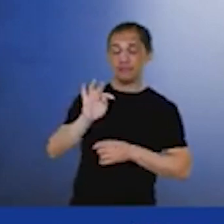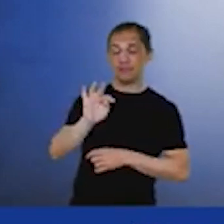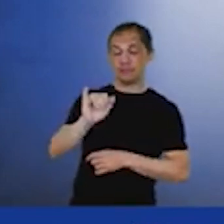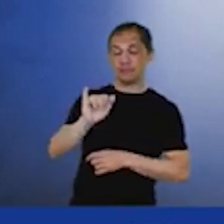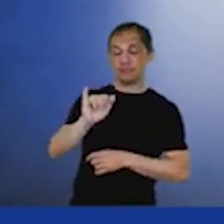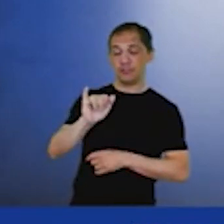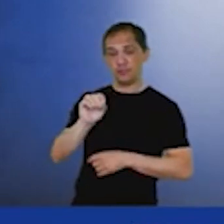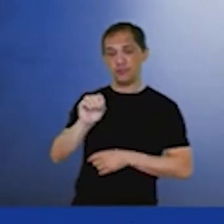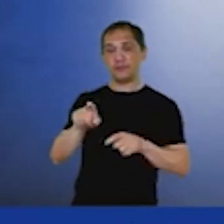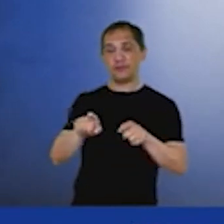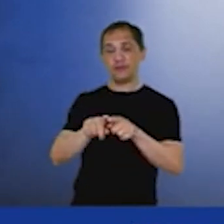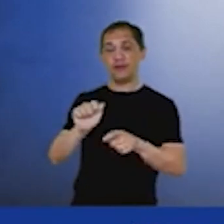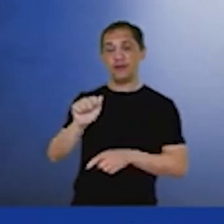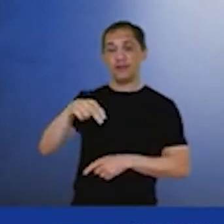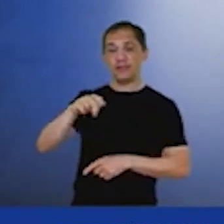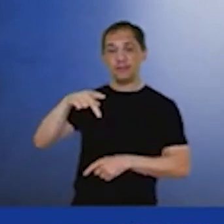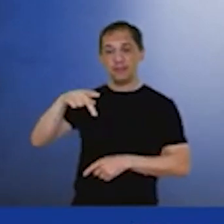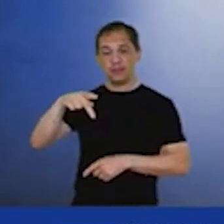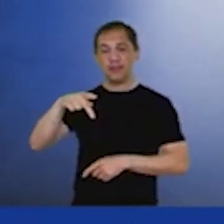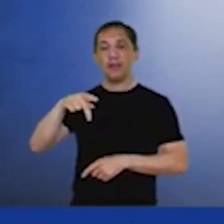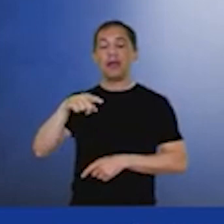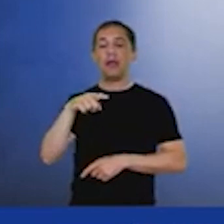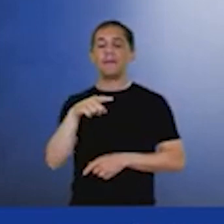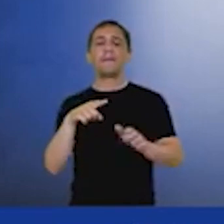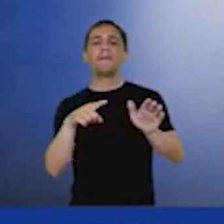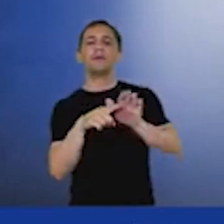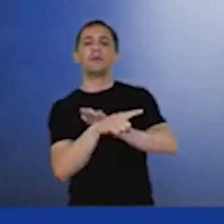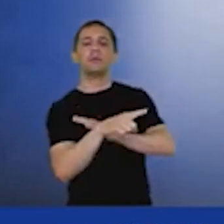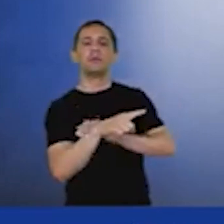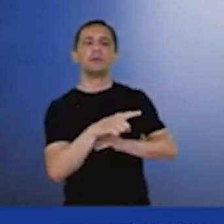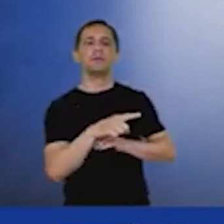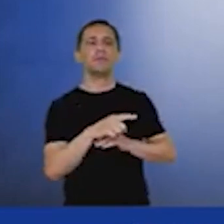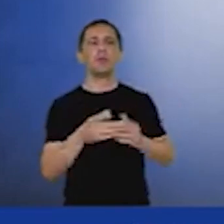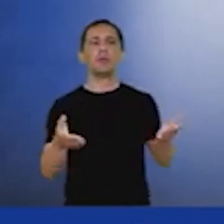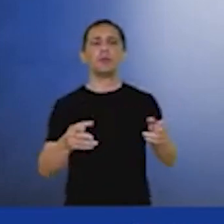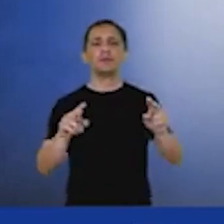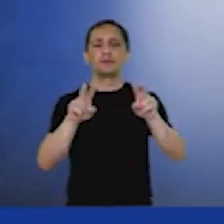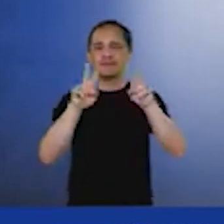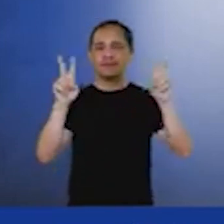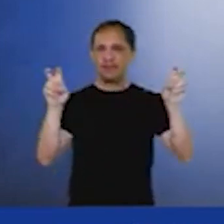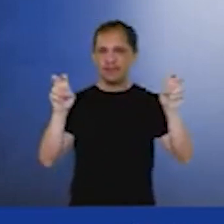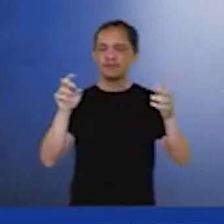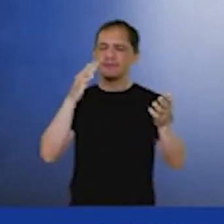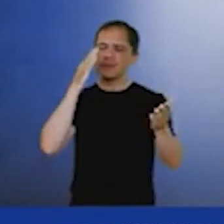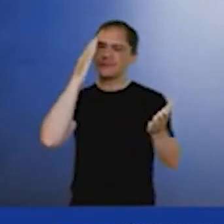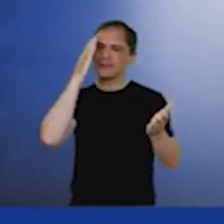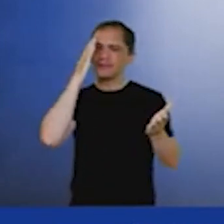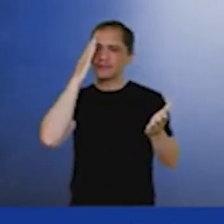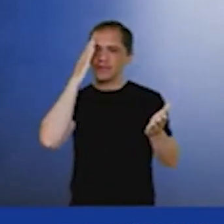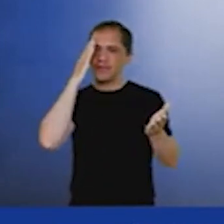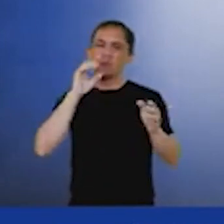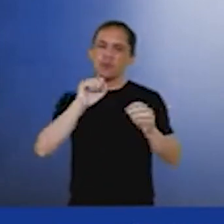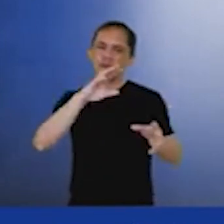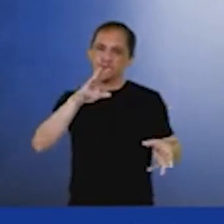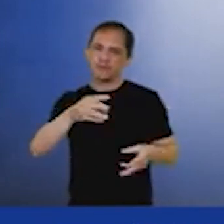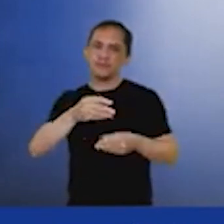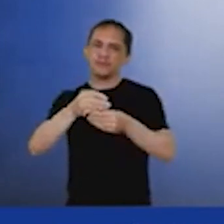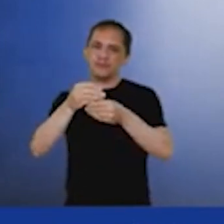de vocês como que está essa, lógico, o tema do painel, vocês fiquem à vontade para contribuir,